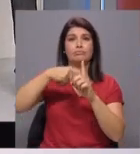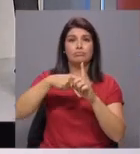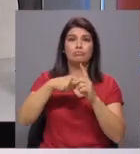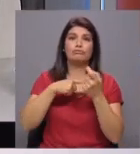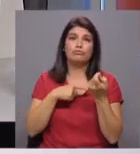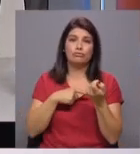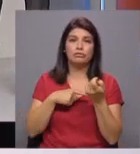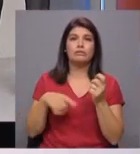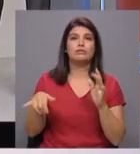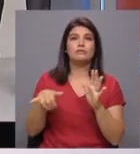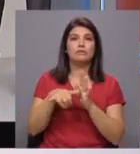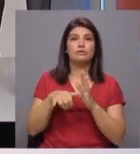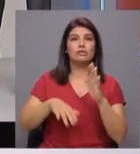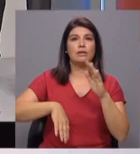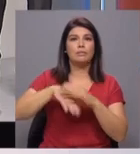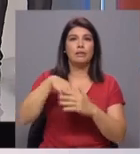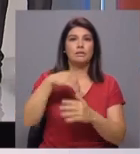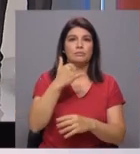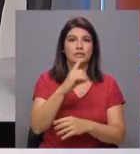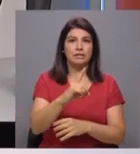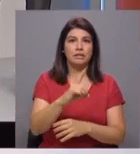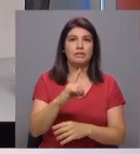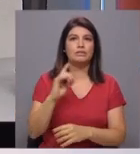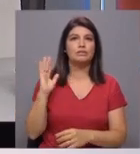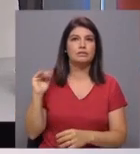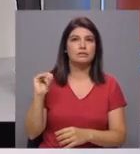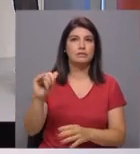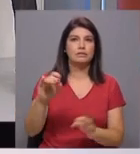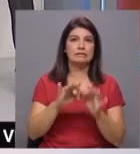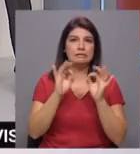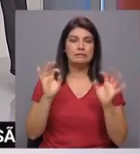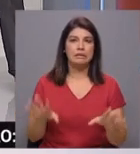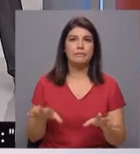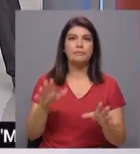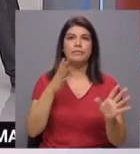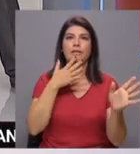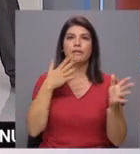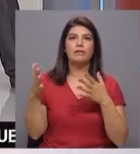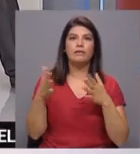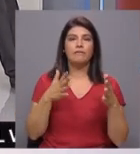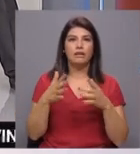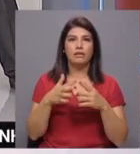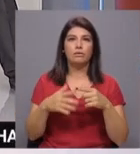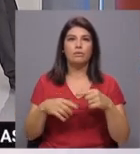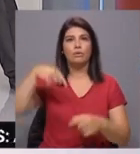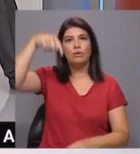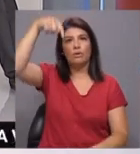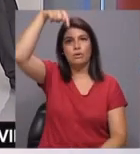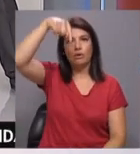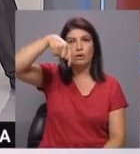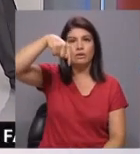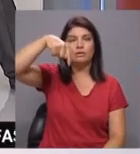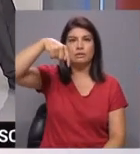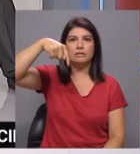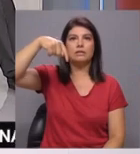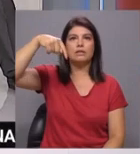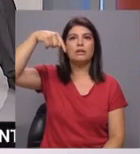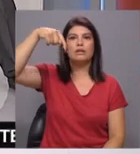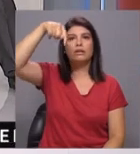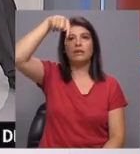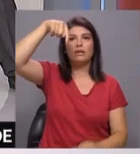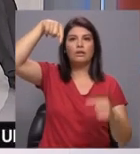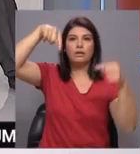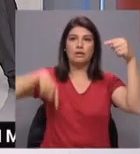máximas de 26 para o Funchal e 26 para Porto Santo, o vento de norte ao nordeste fraco a moderado, também de norte ao nordeste,